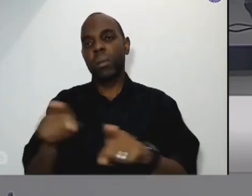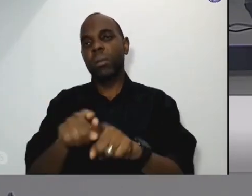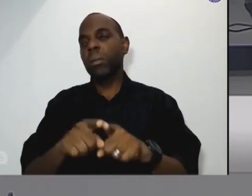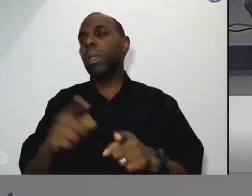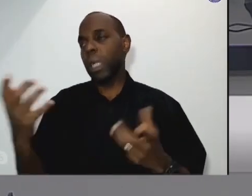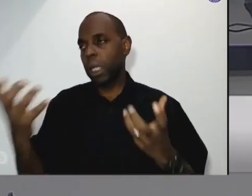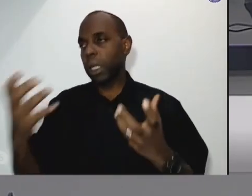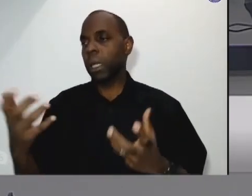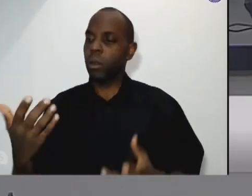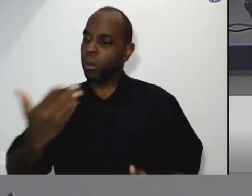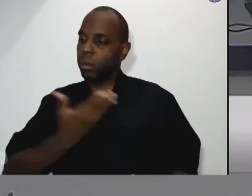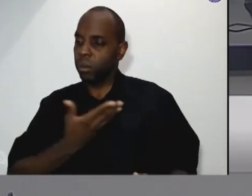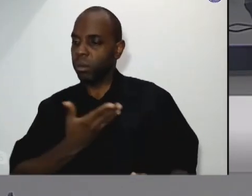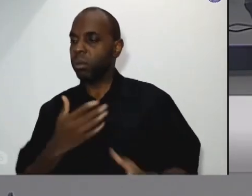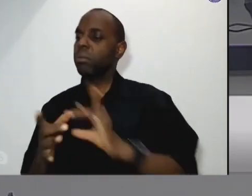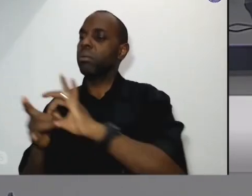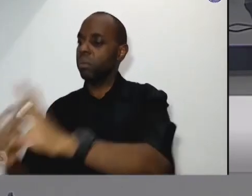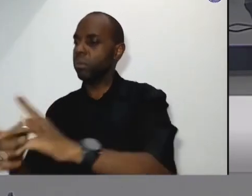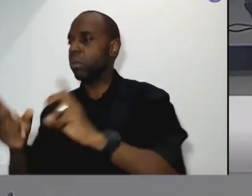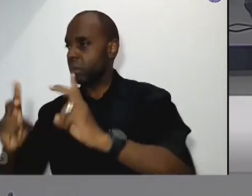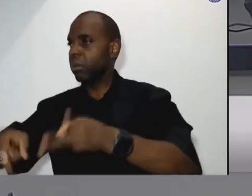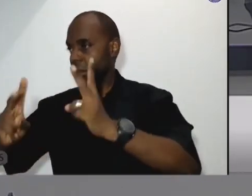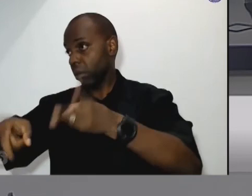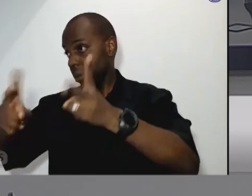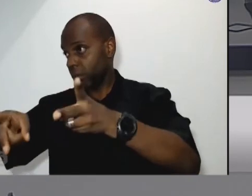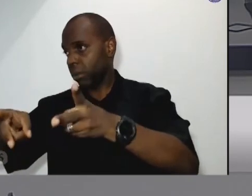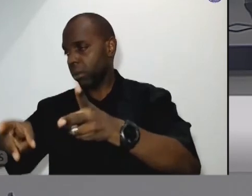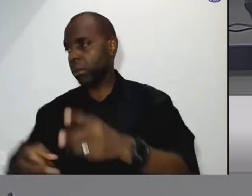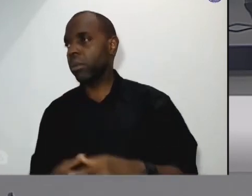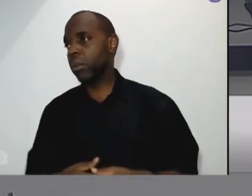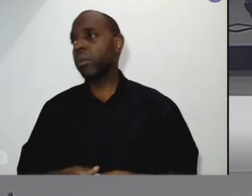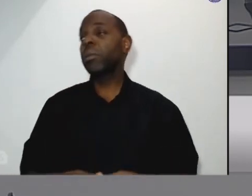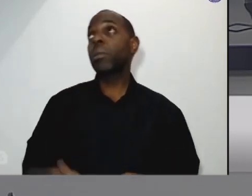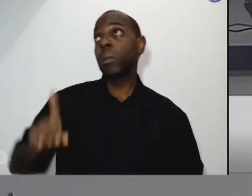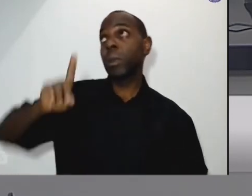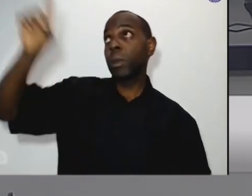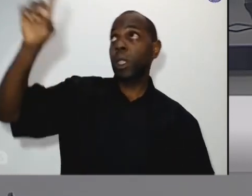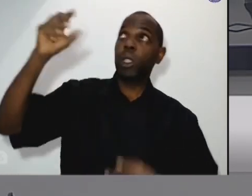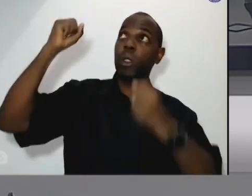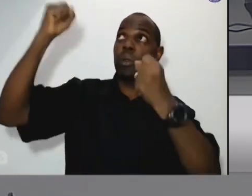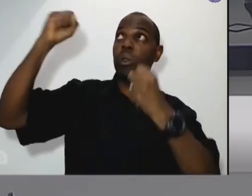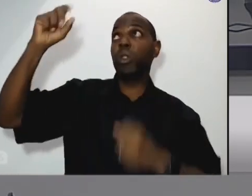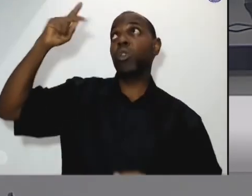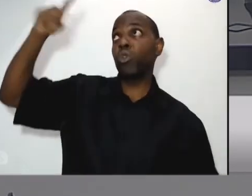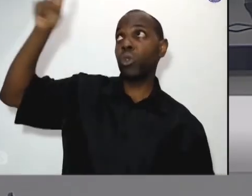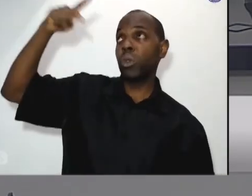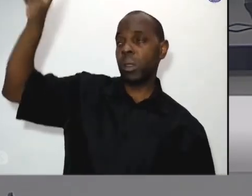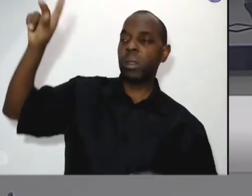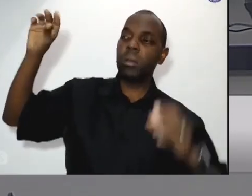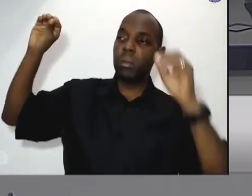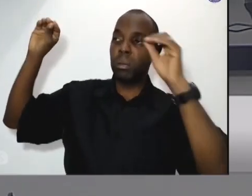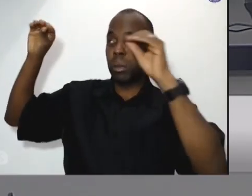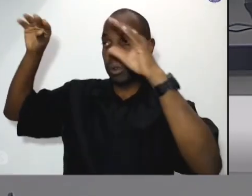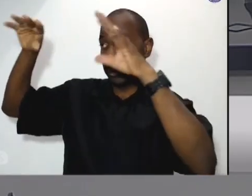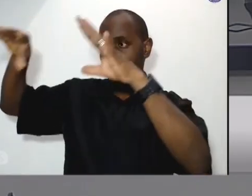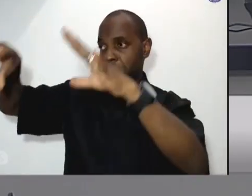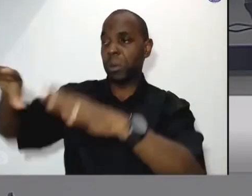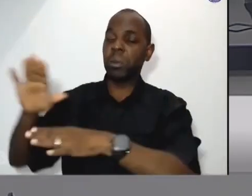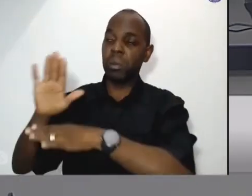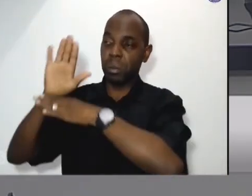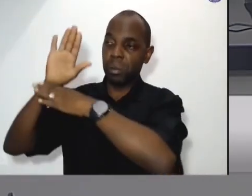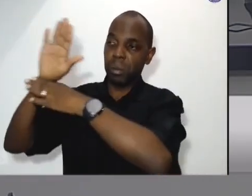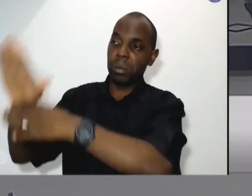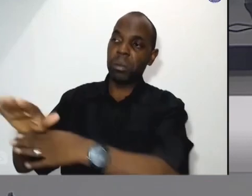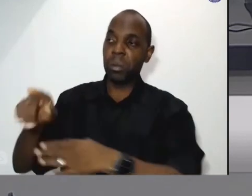hoje gozamos e realmente que o Espírito Santo de Deus dê força e luz surgir ao rebanho